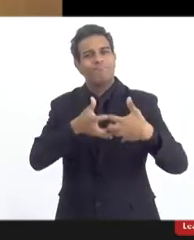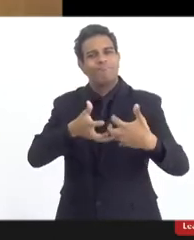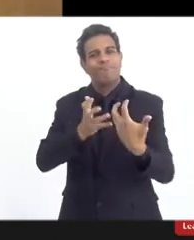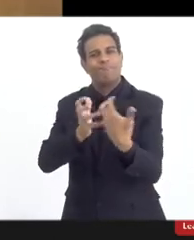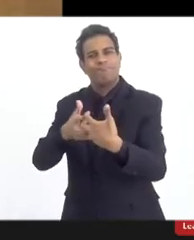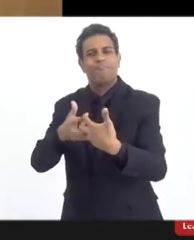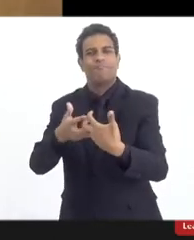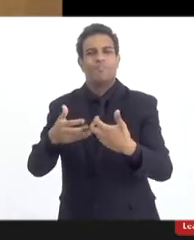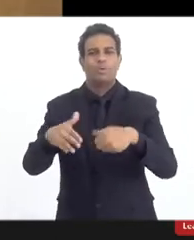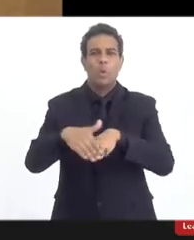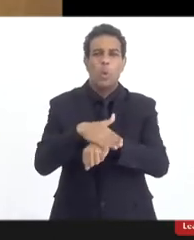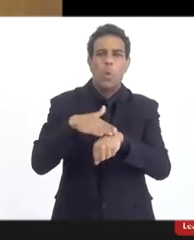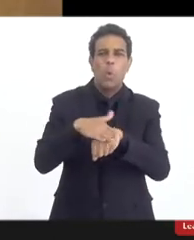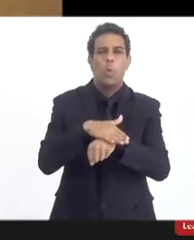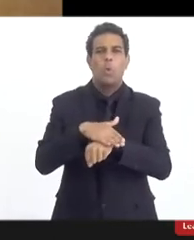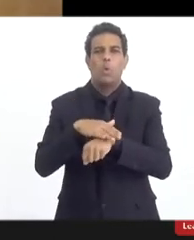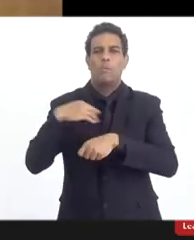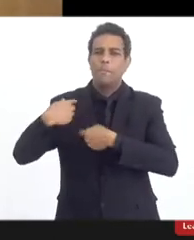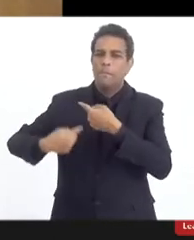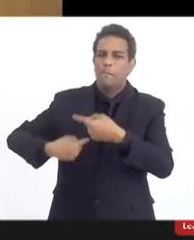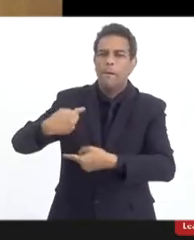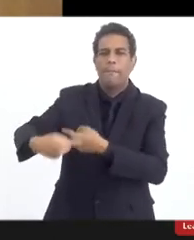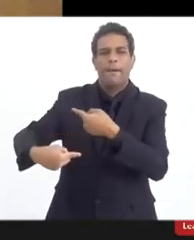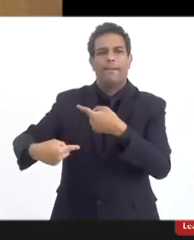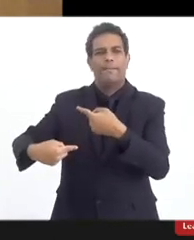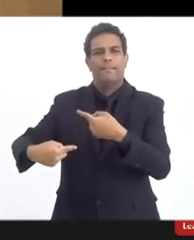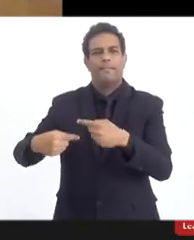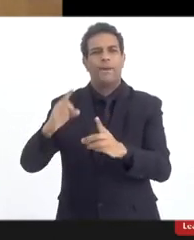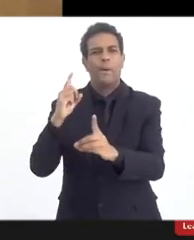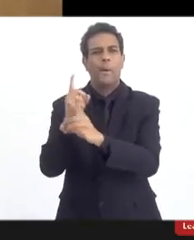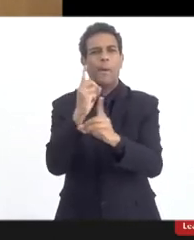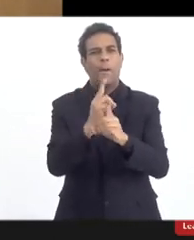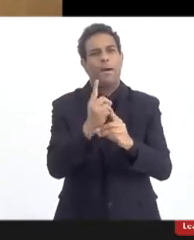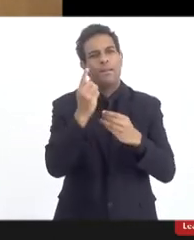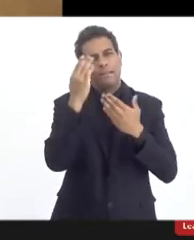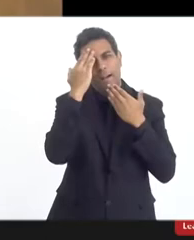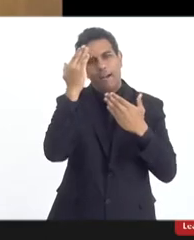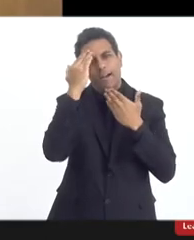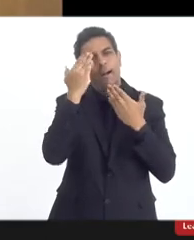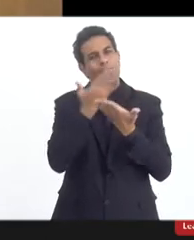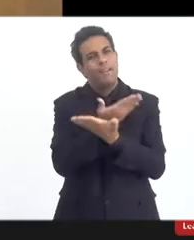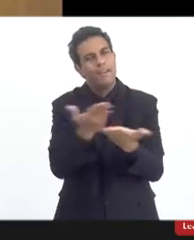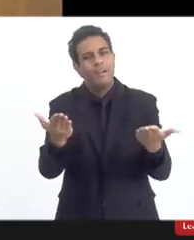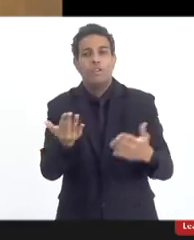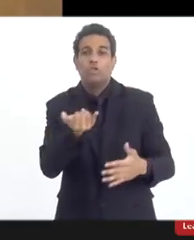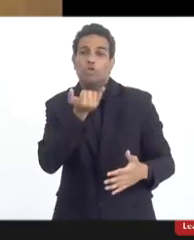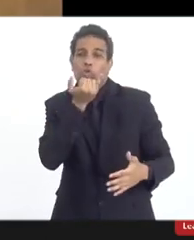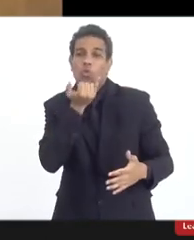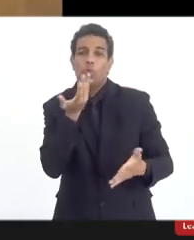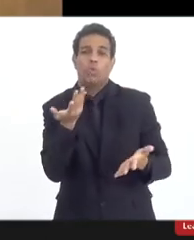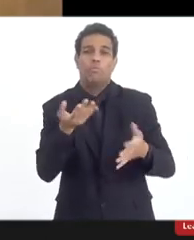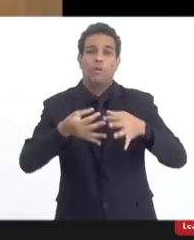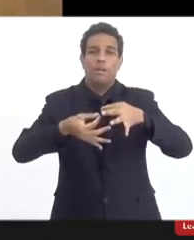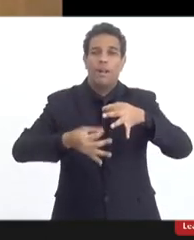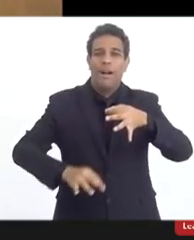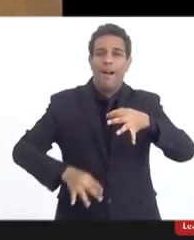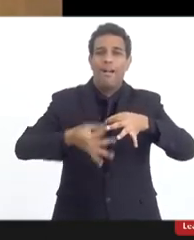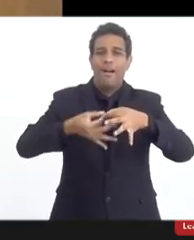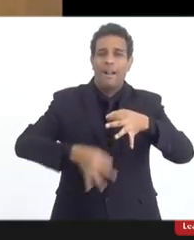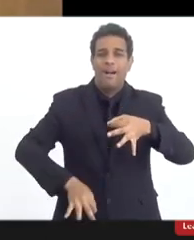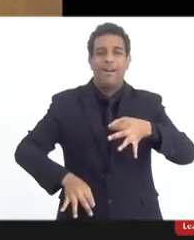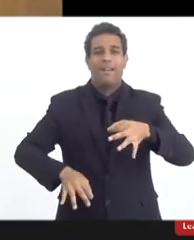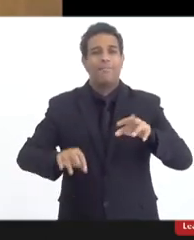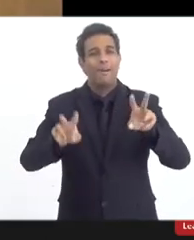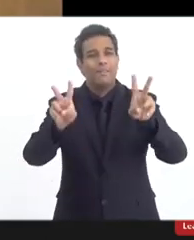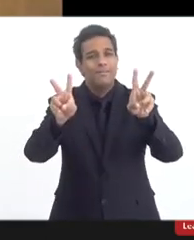sempre o diálogo, a cultura do encontro. Eu agradeço, peço desculpas por ter me alongado, mas é